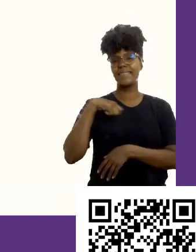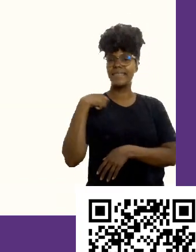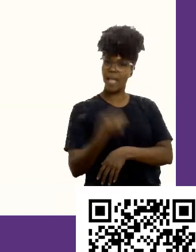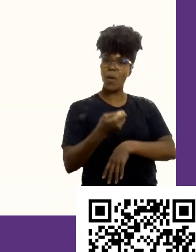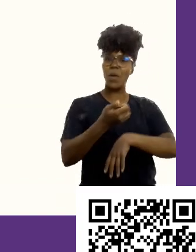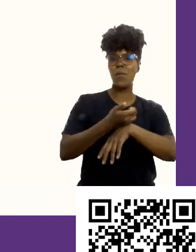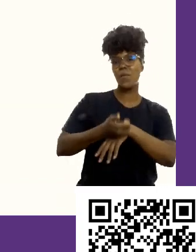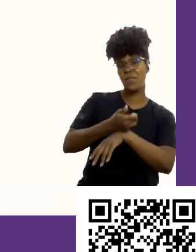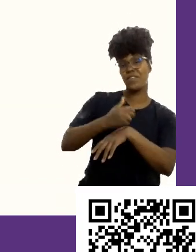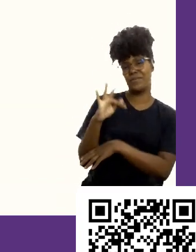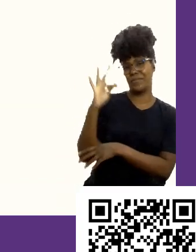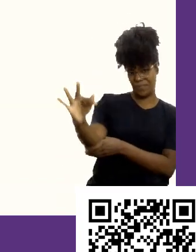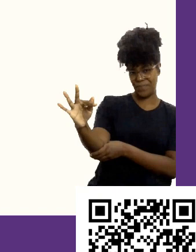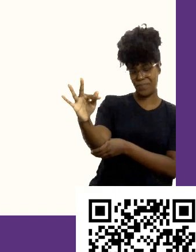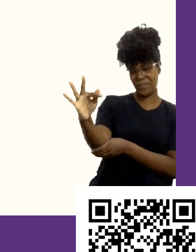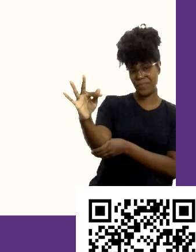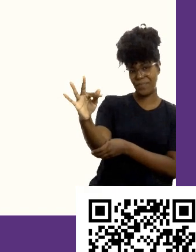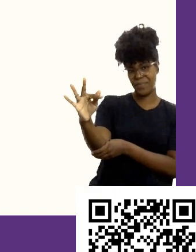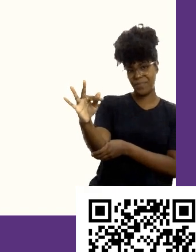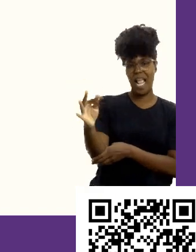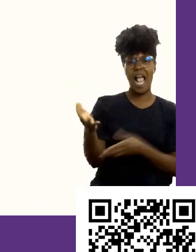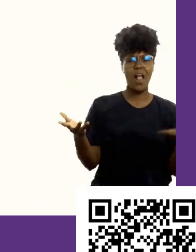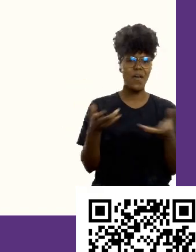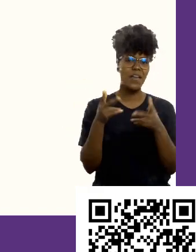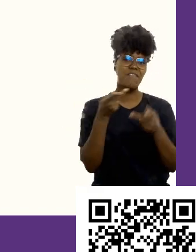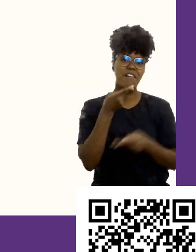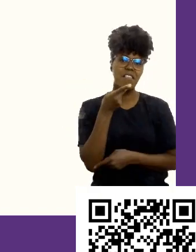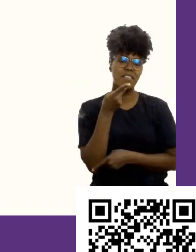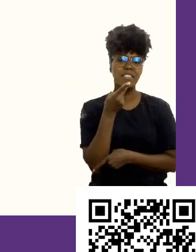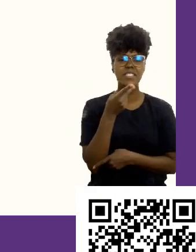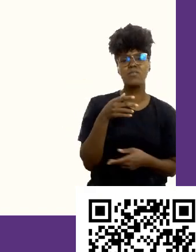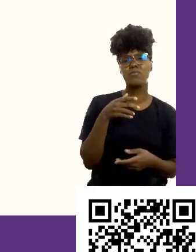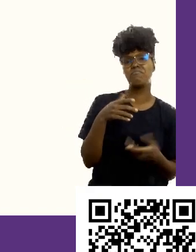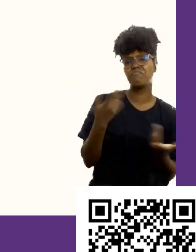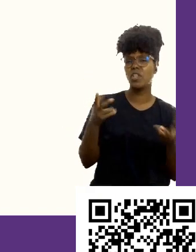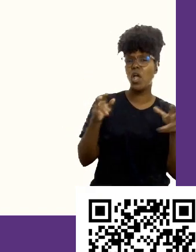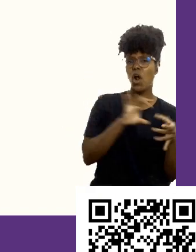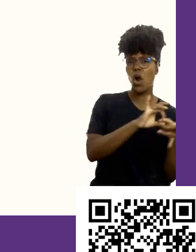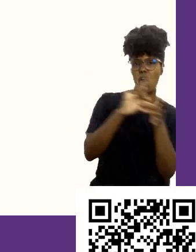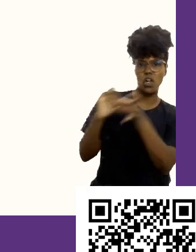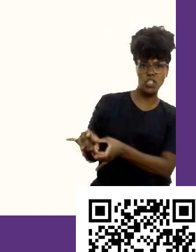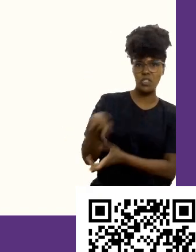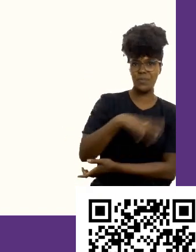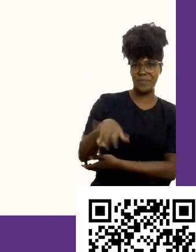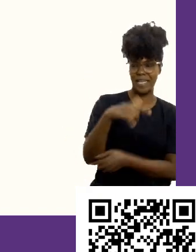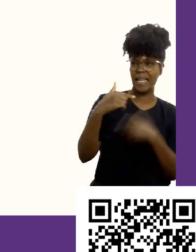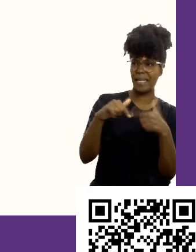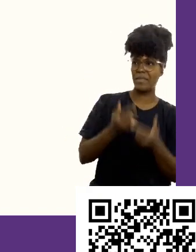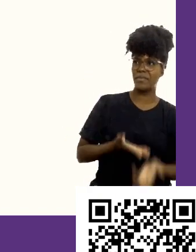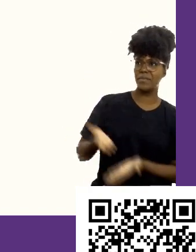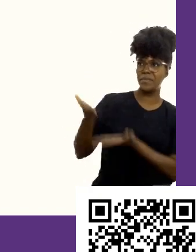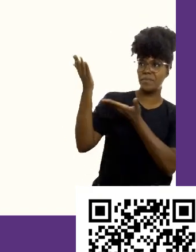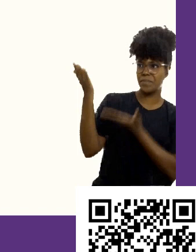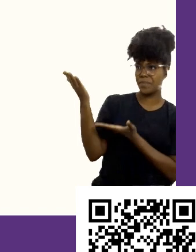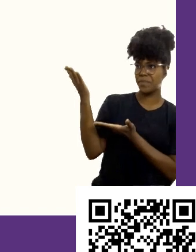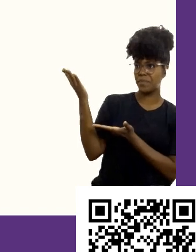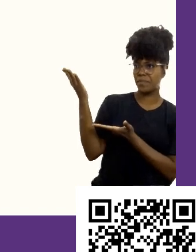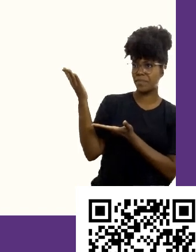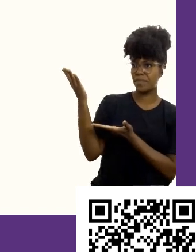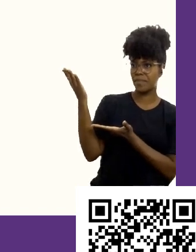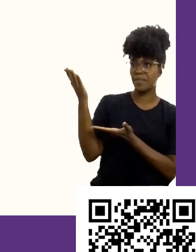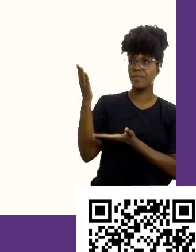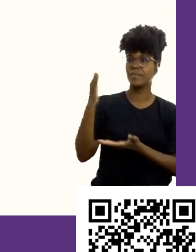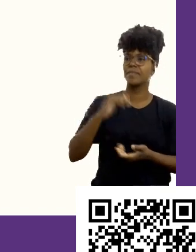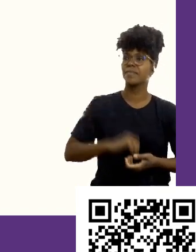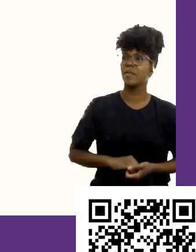Ainda falando um pouquinho do contexto do mercado de trabalho, eu trouxe esse painel aqui do mercado de trabalho que faz o seguinte, que diz o seguinte,